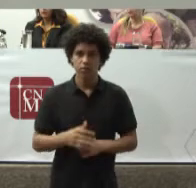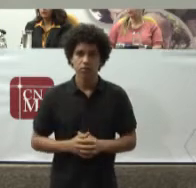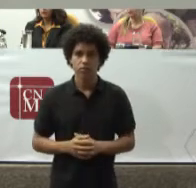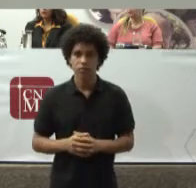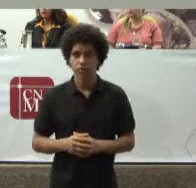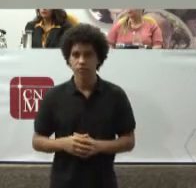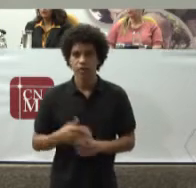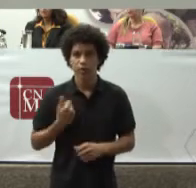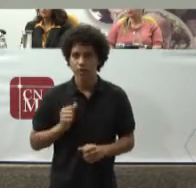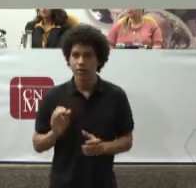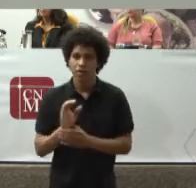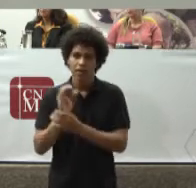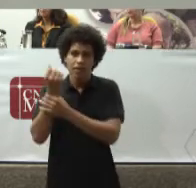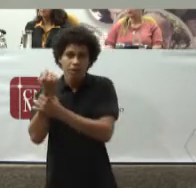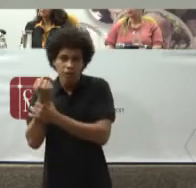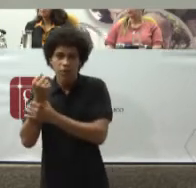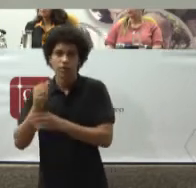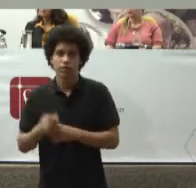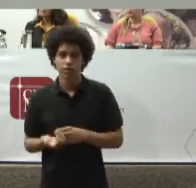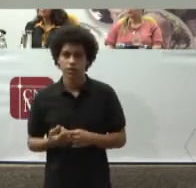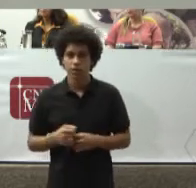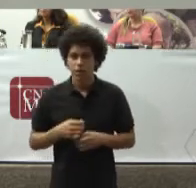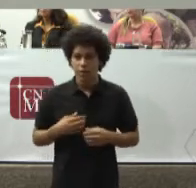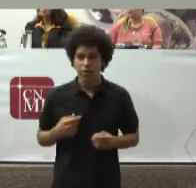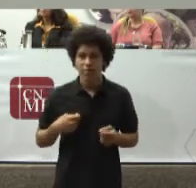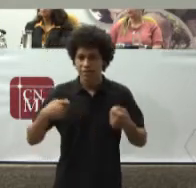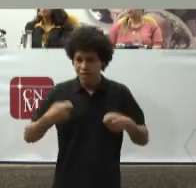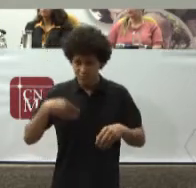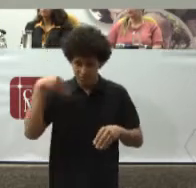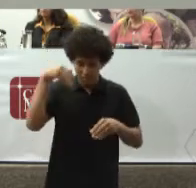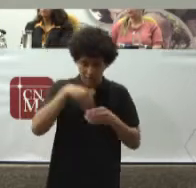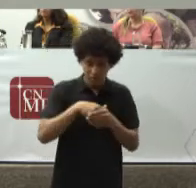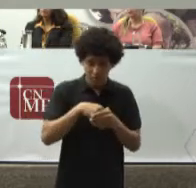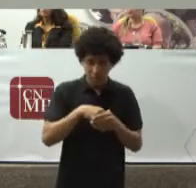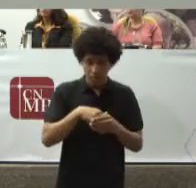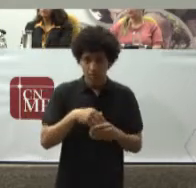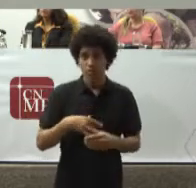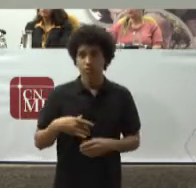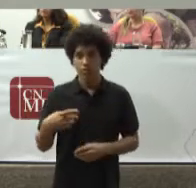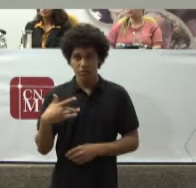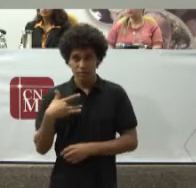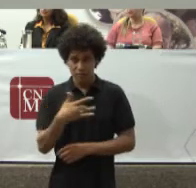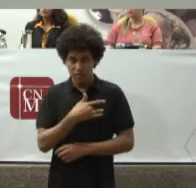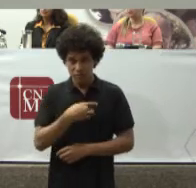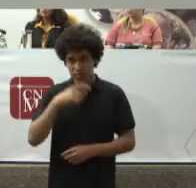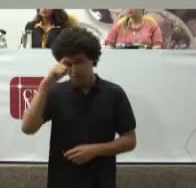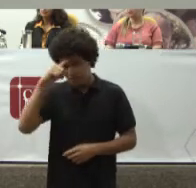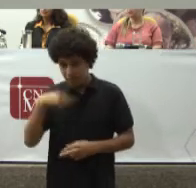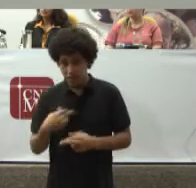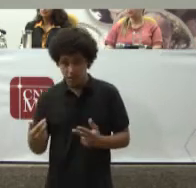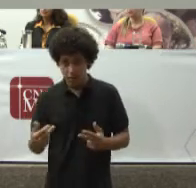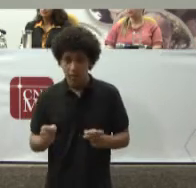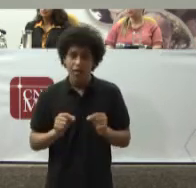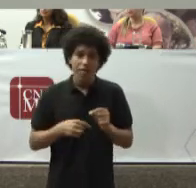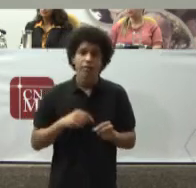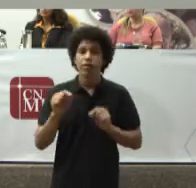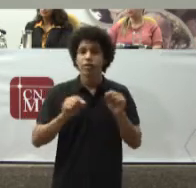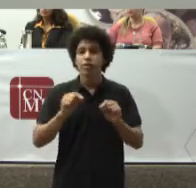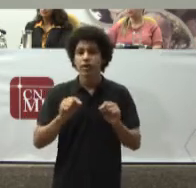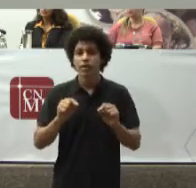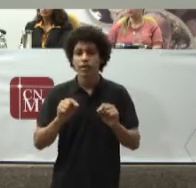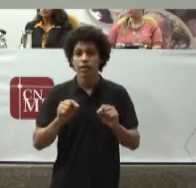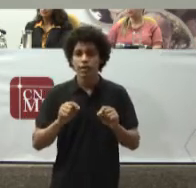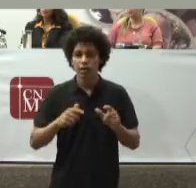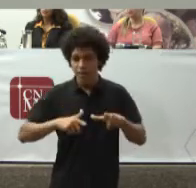necessidade De que ele preste Serviços De qualidade Porque ele atende A um direito humano Fundamental Não assegurado Em vários